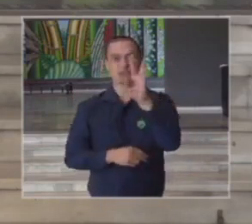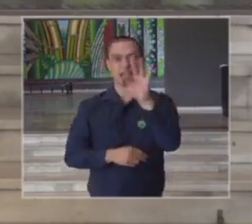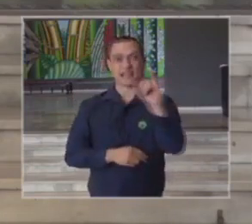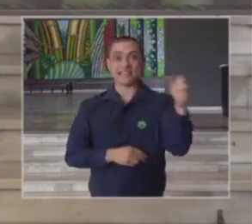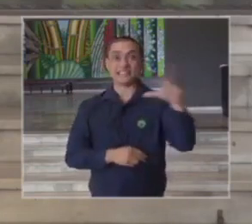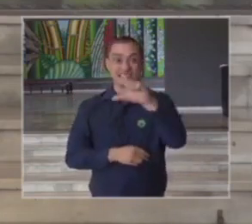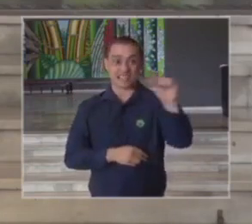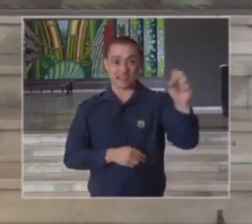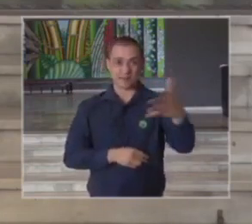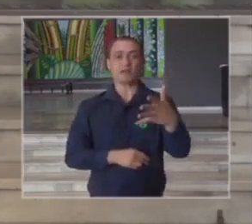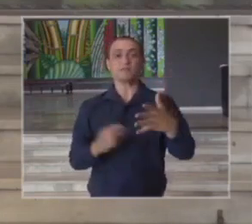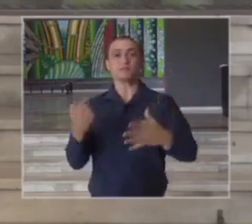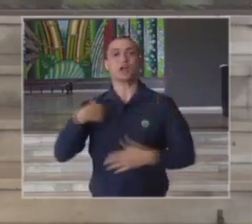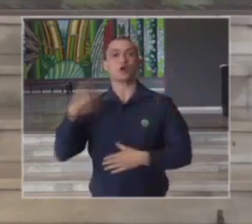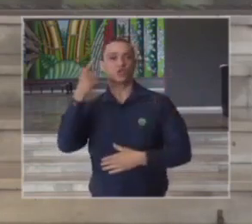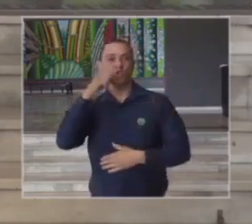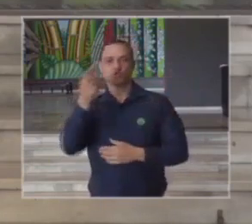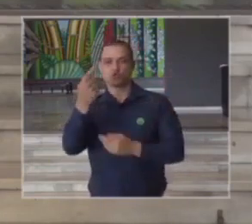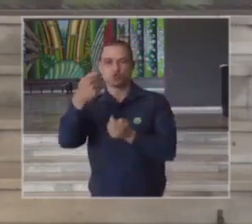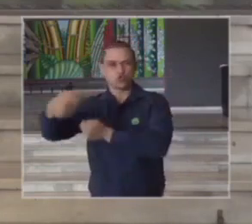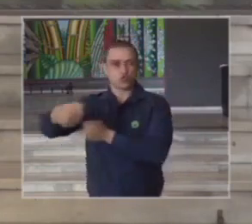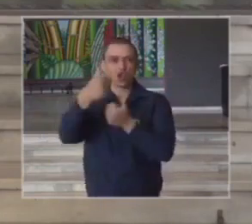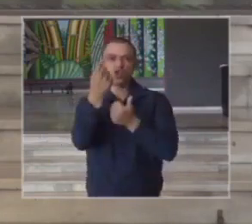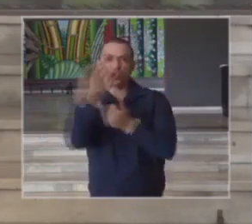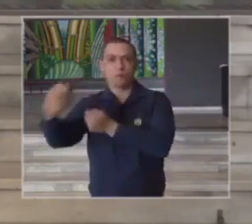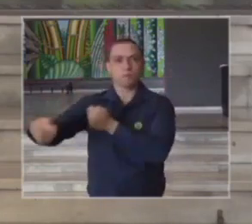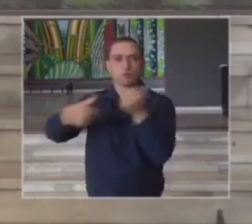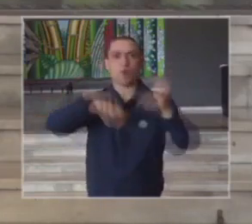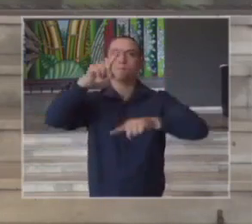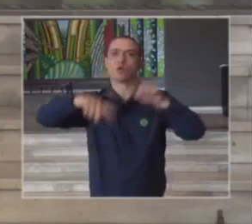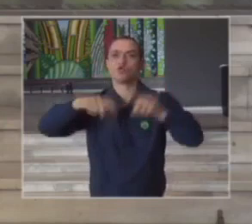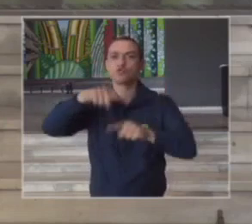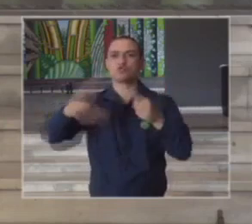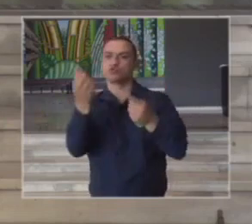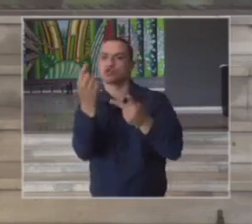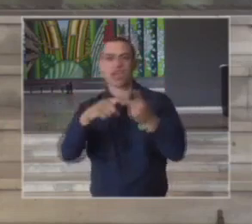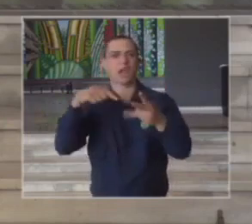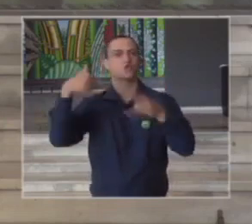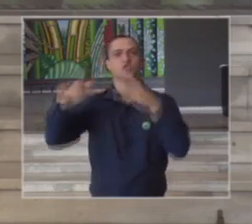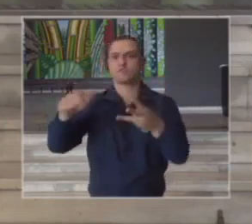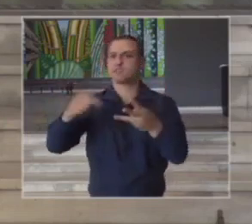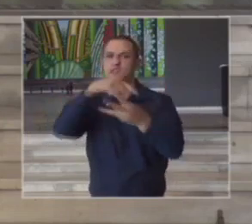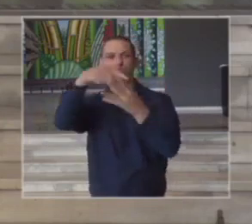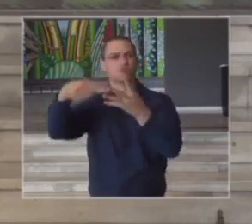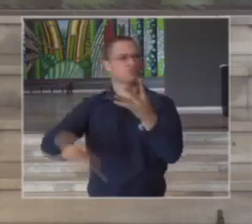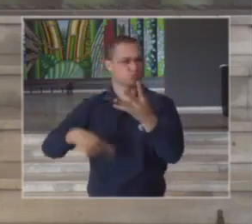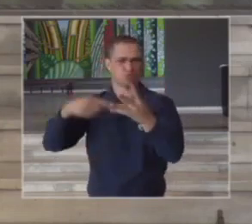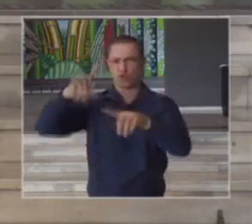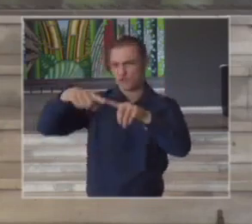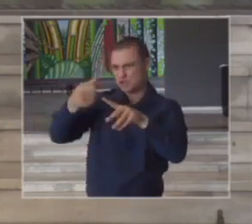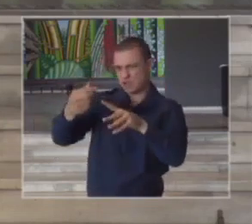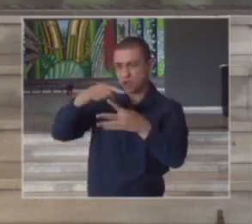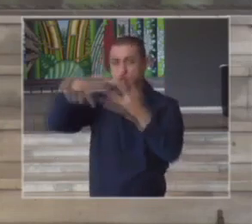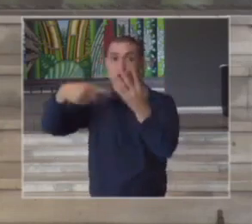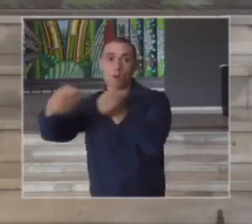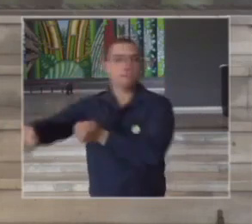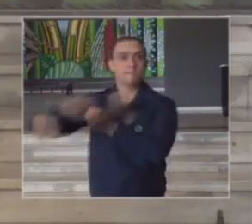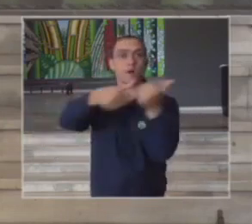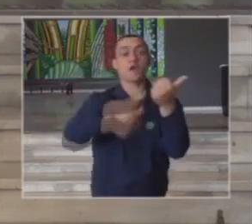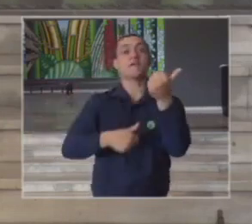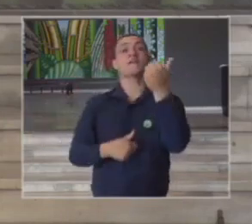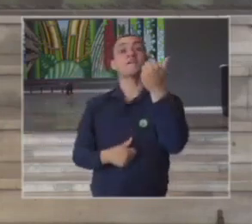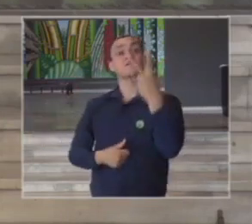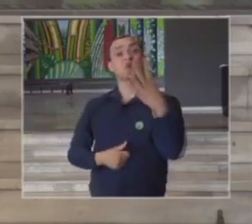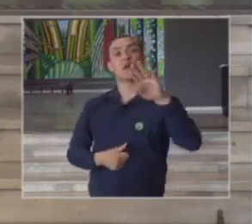recebeu 24 milhões de reais em doações de equipamentos serviços recursos financeiros e estrutura